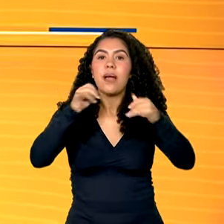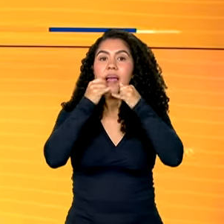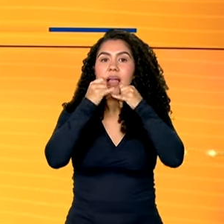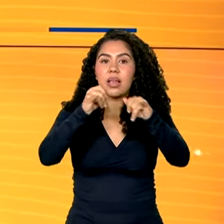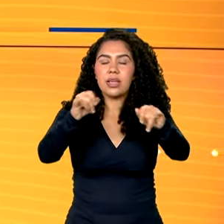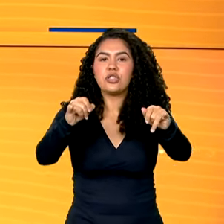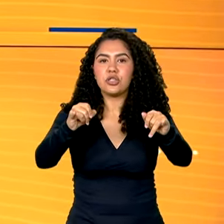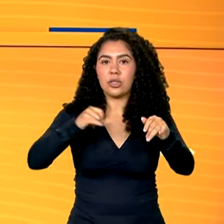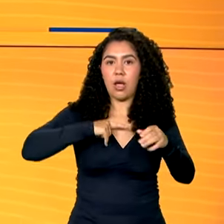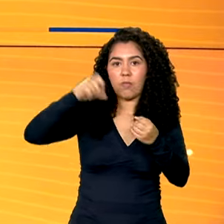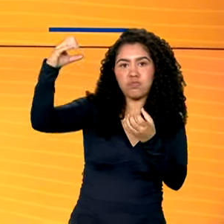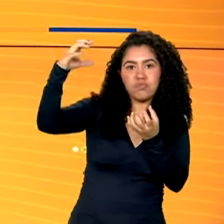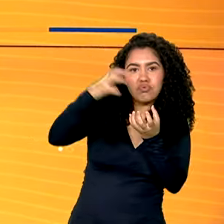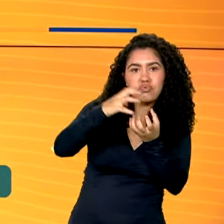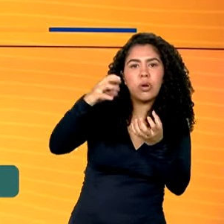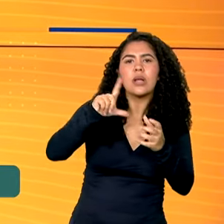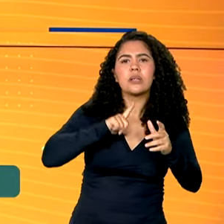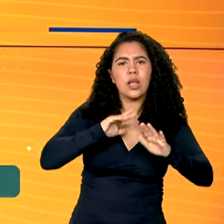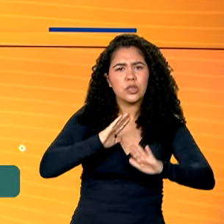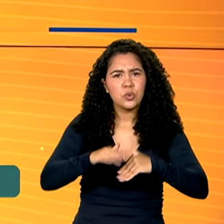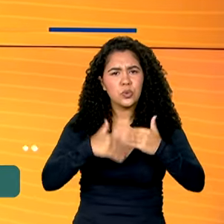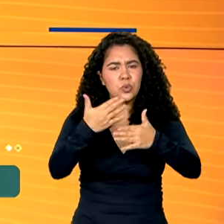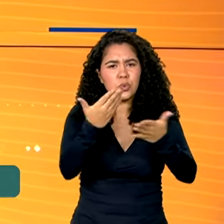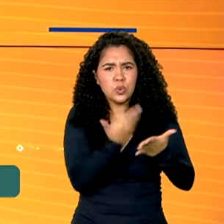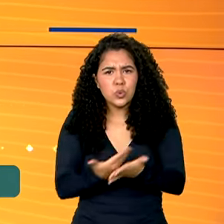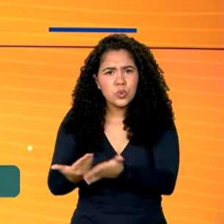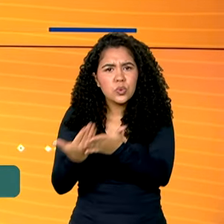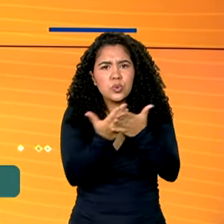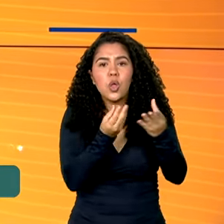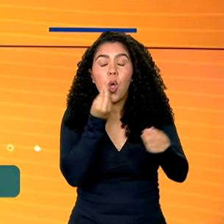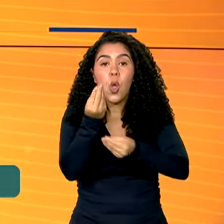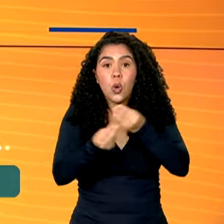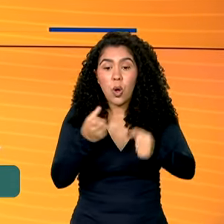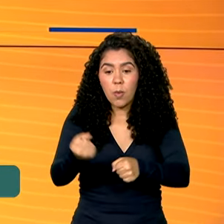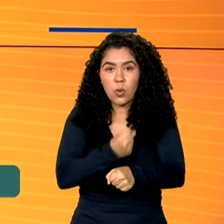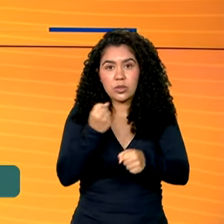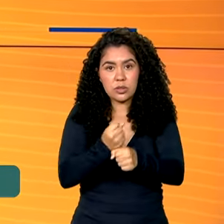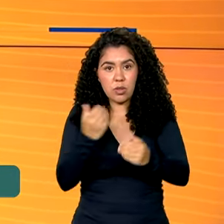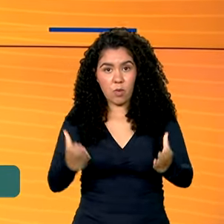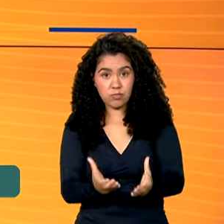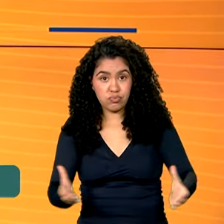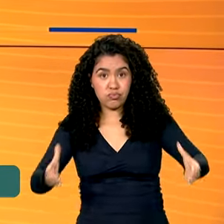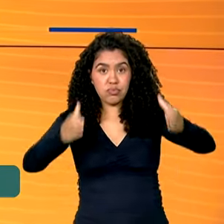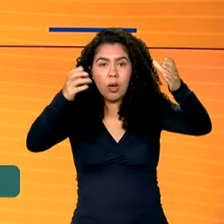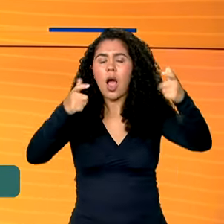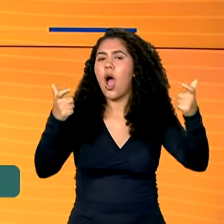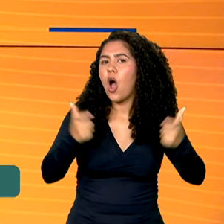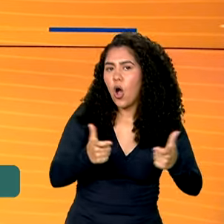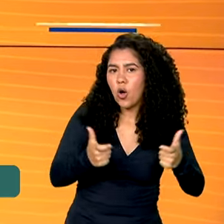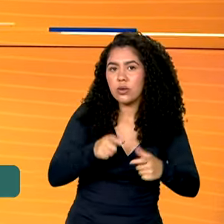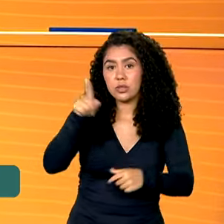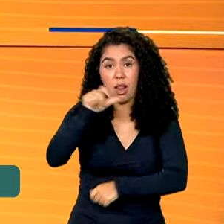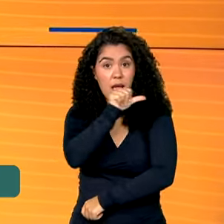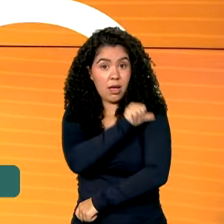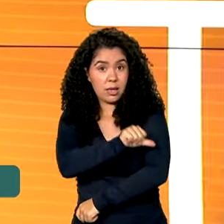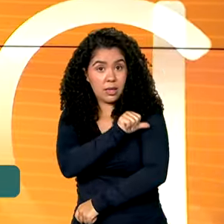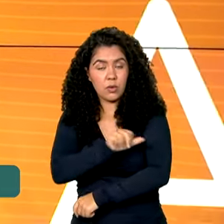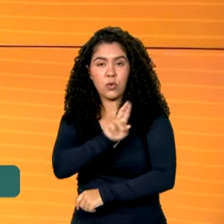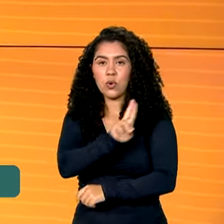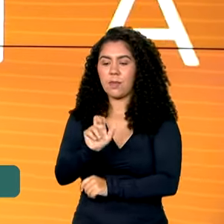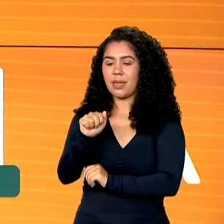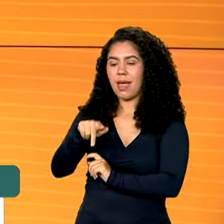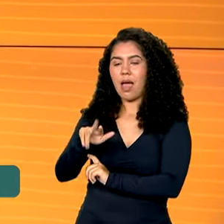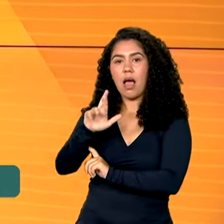brasileiro desenvolve estudos para retomar a construção da usina nuclear de Angra 3, no Rio de Janeiro. O assunto foi discutido durante